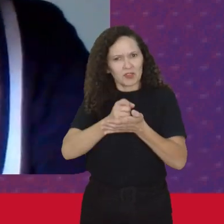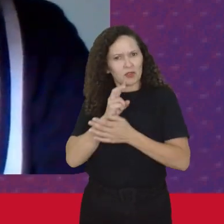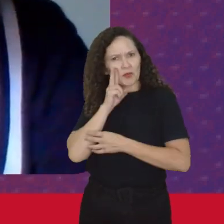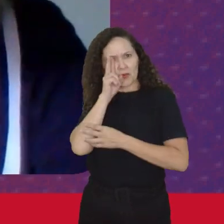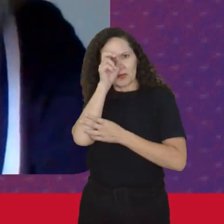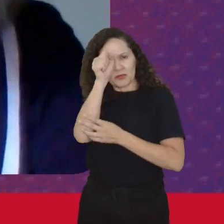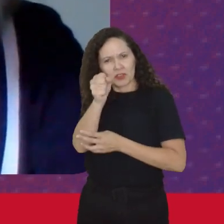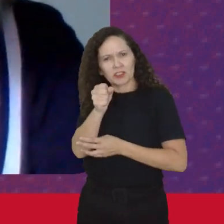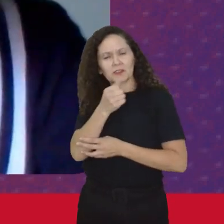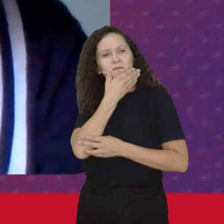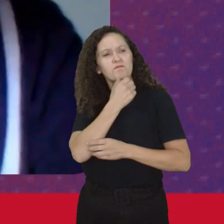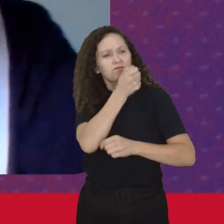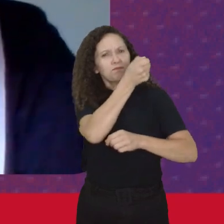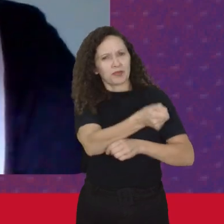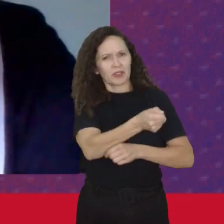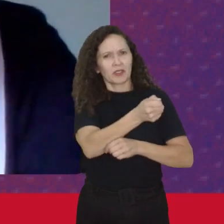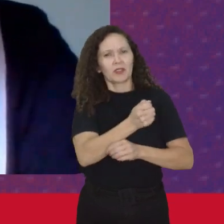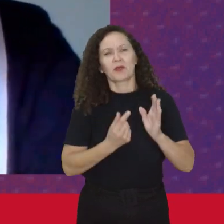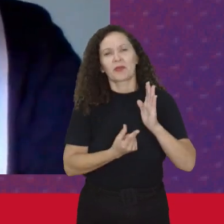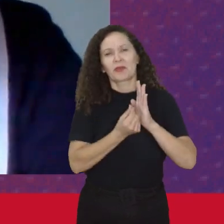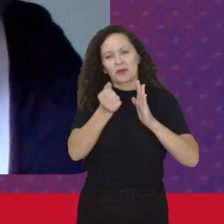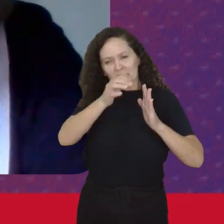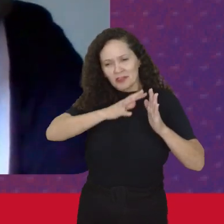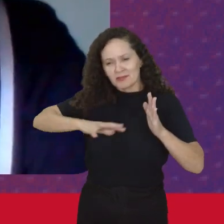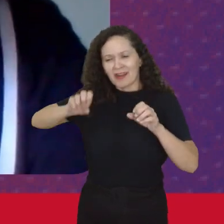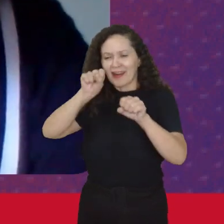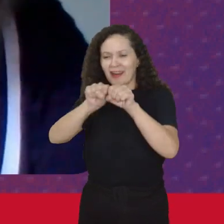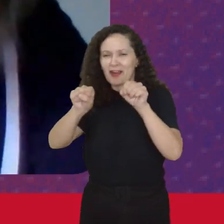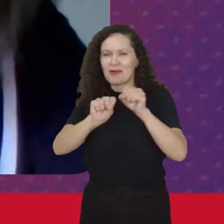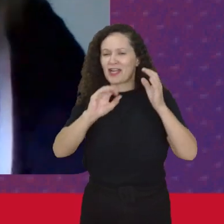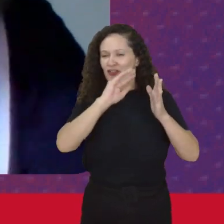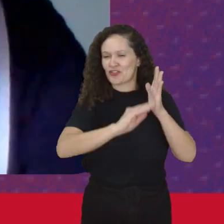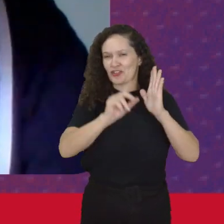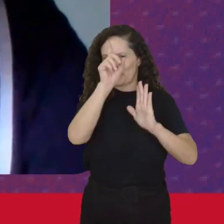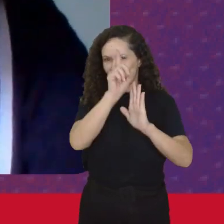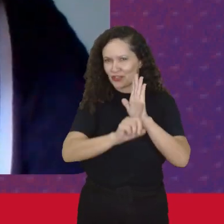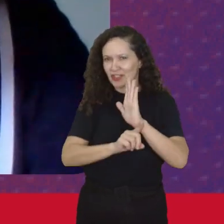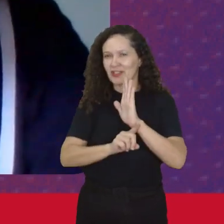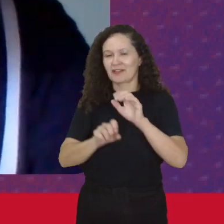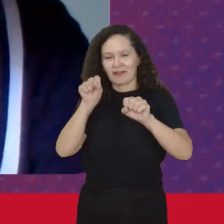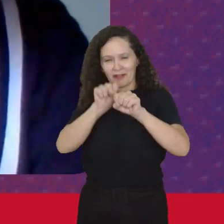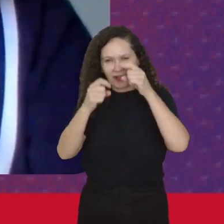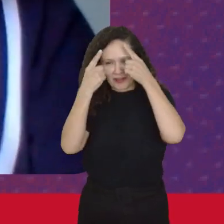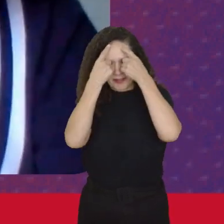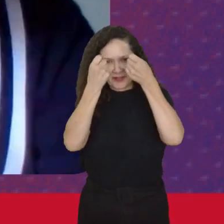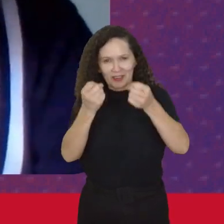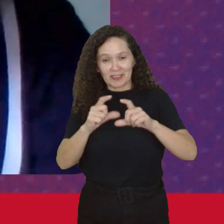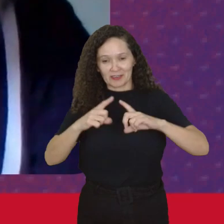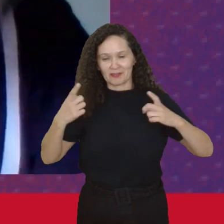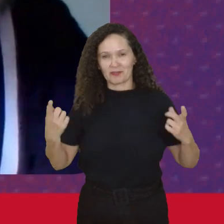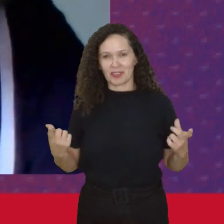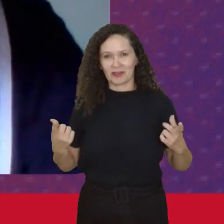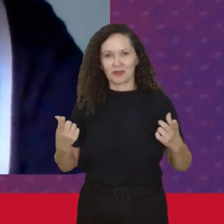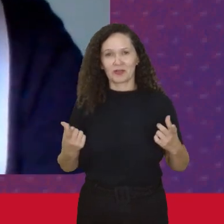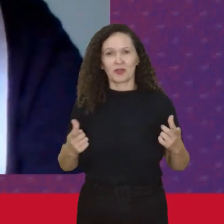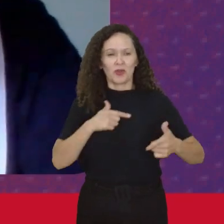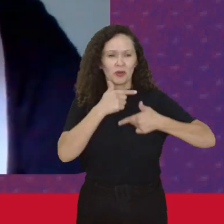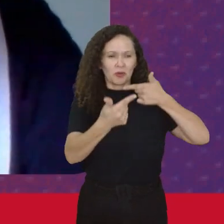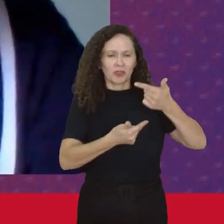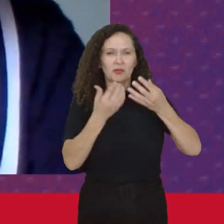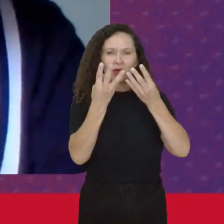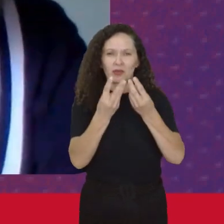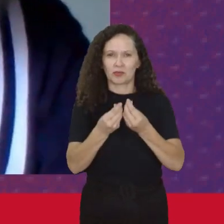Do neoliberalismo A destruição Dos direitos O aumento Da violência Da devastação Da precarização Do